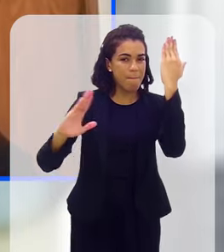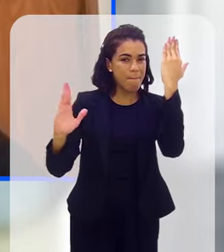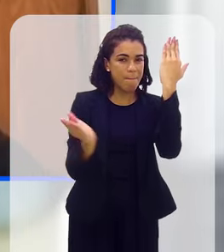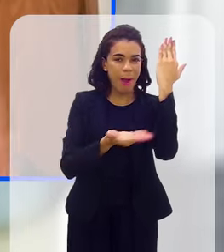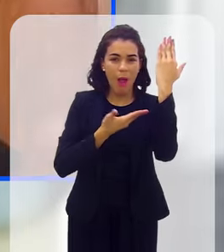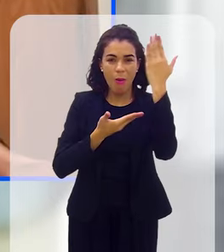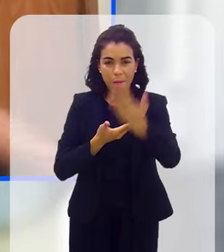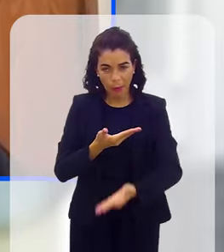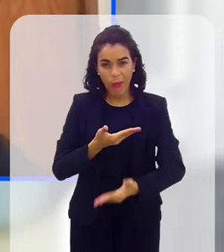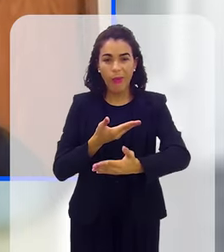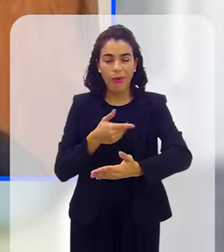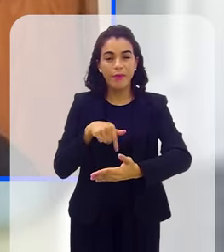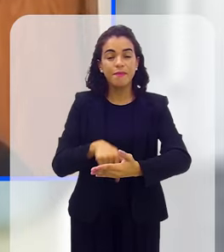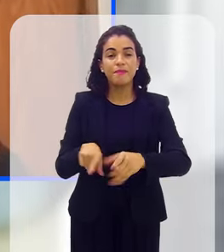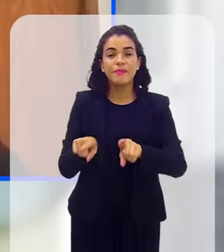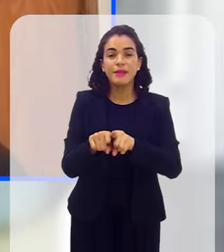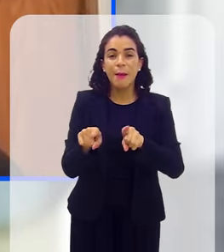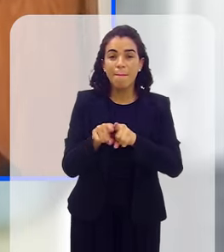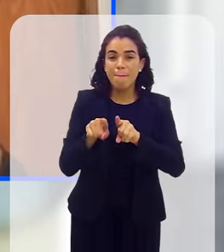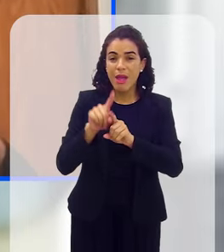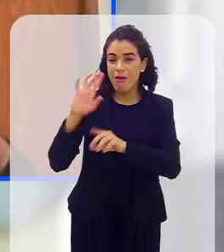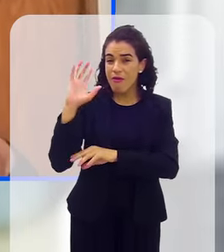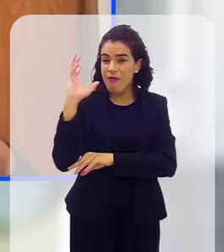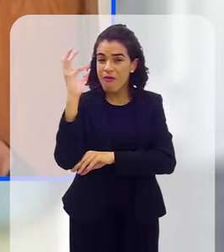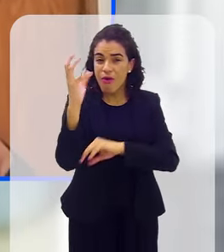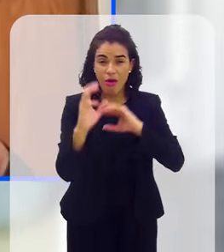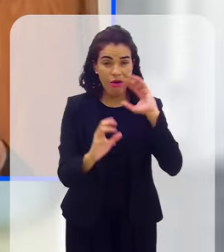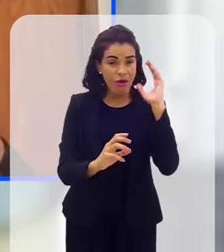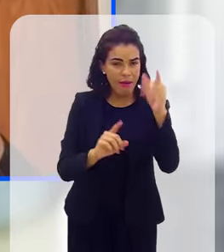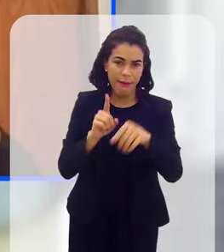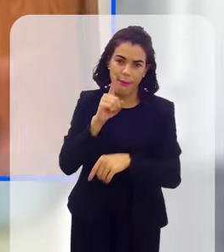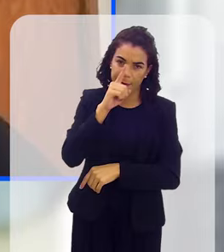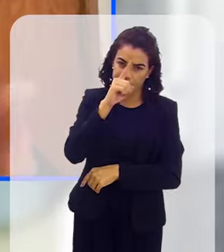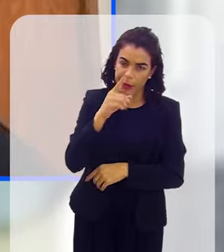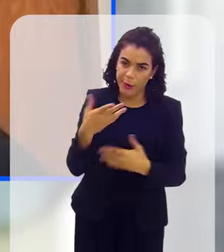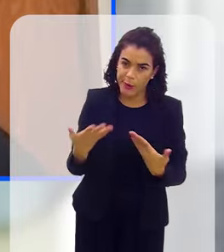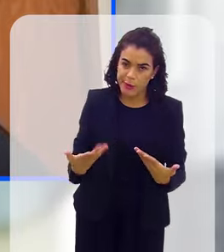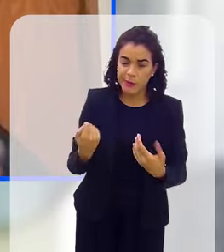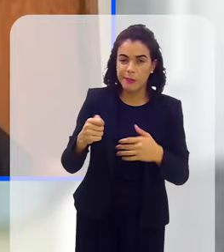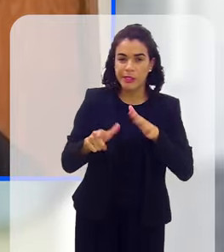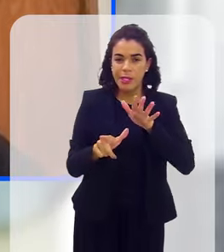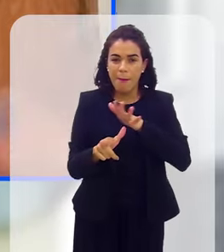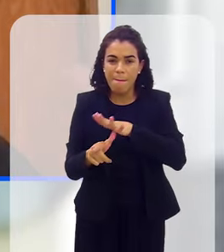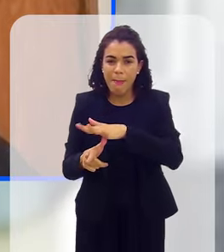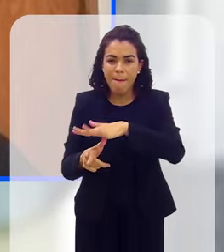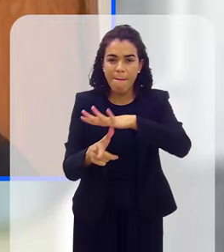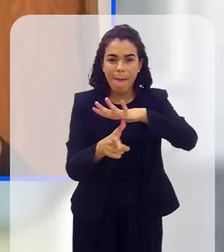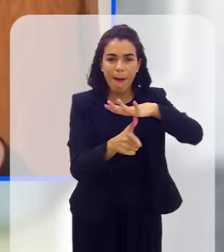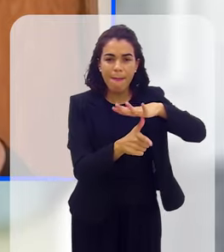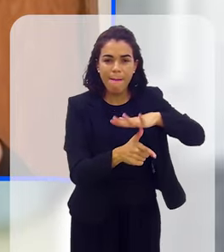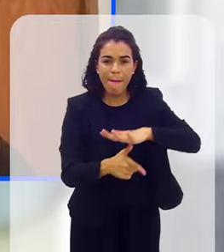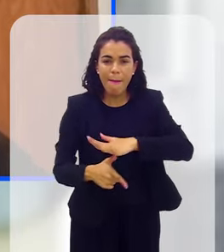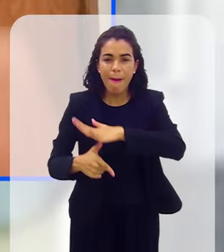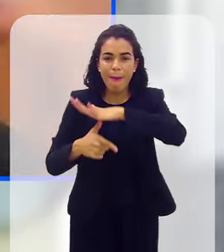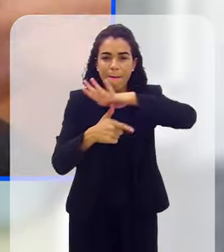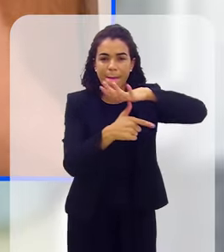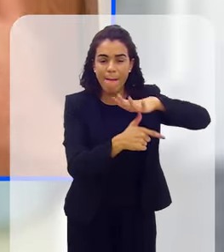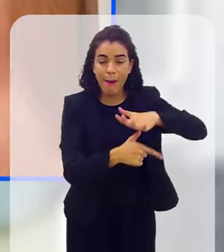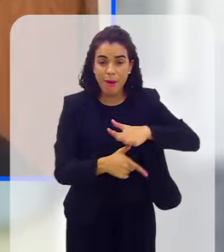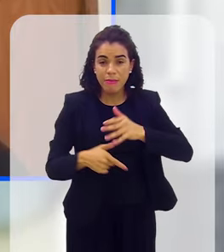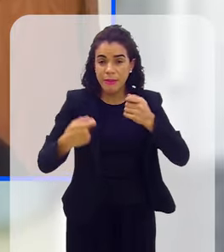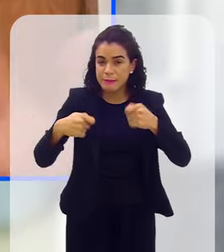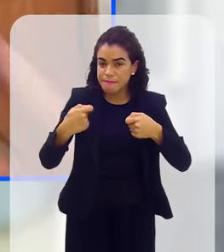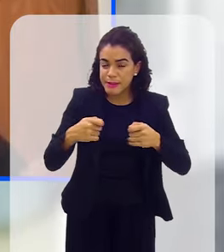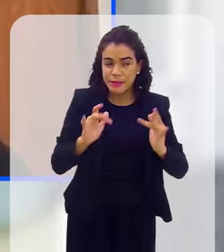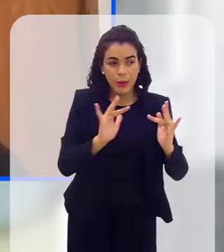dentro da floresta, que é perigoso. Então, tem que ter helicóptero fazendo a varredura. Então, tem que